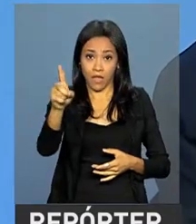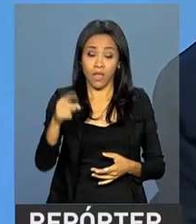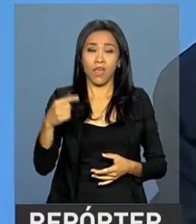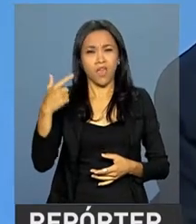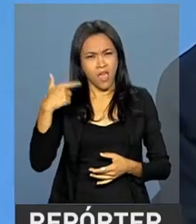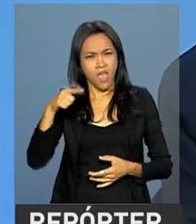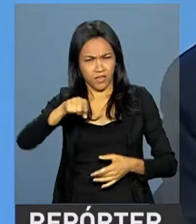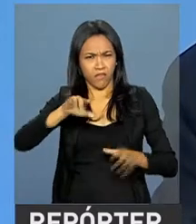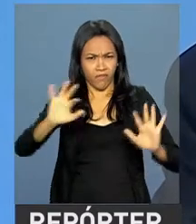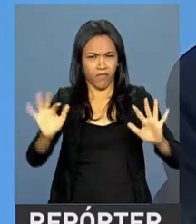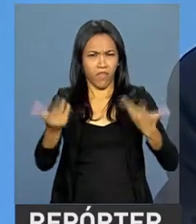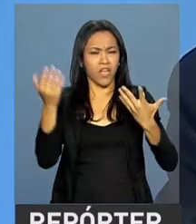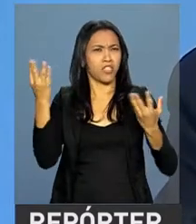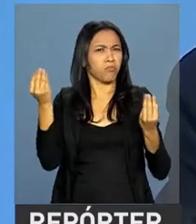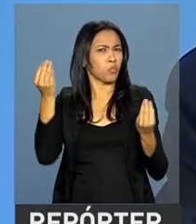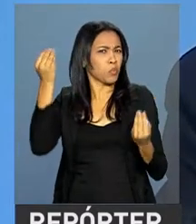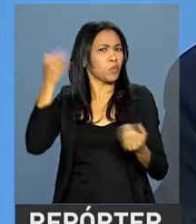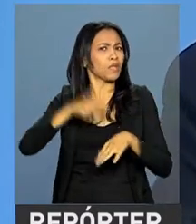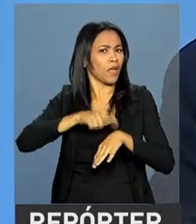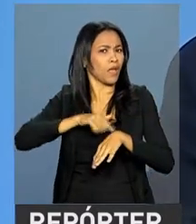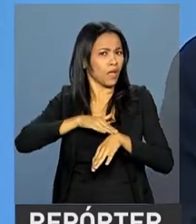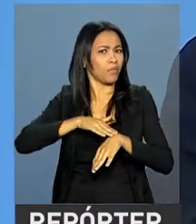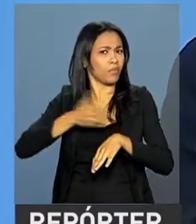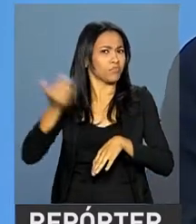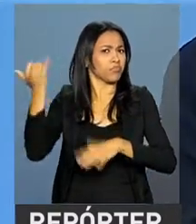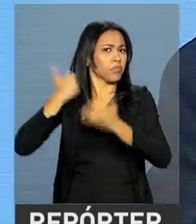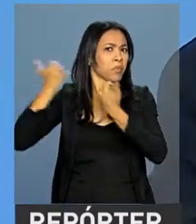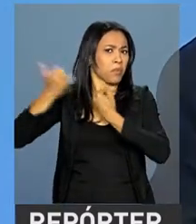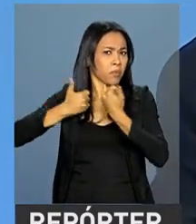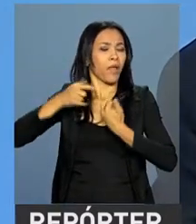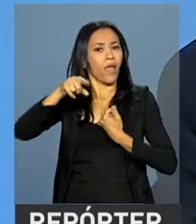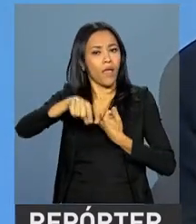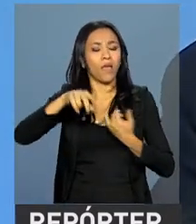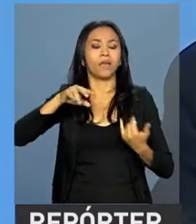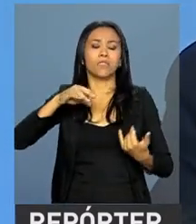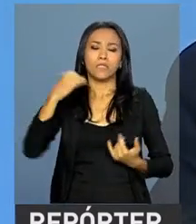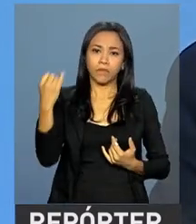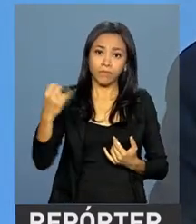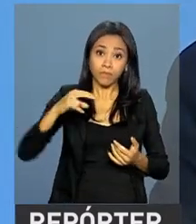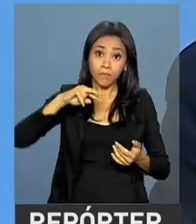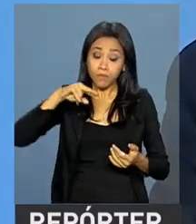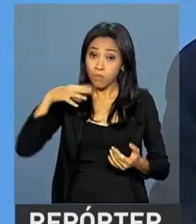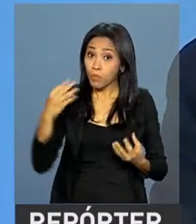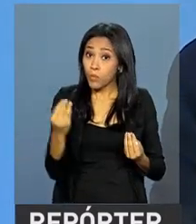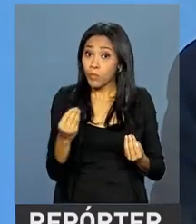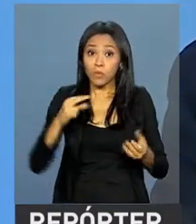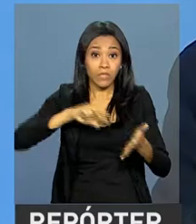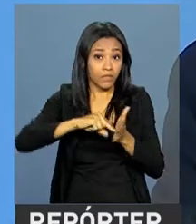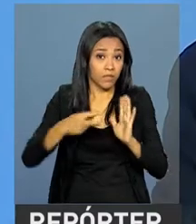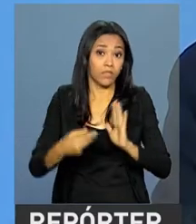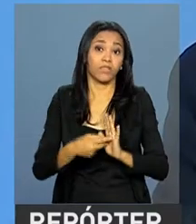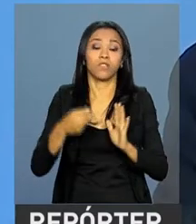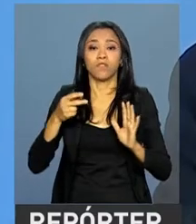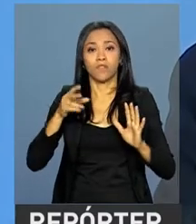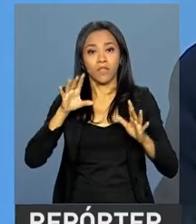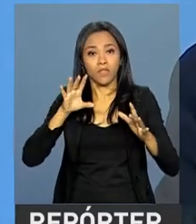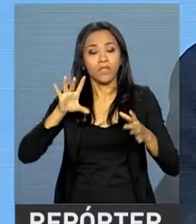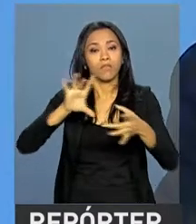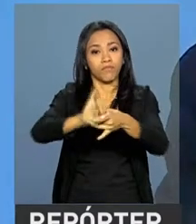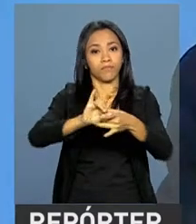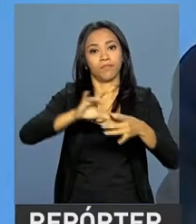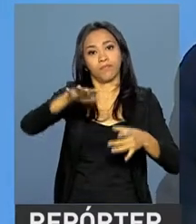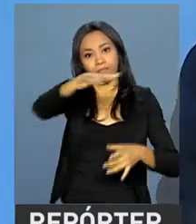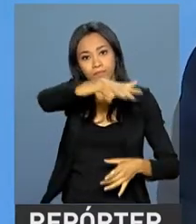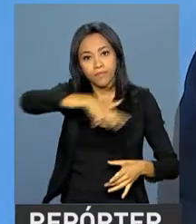muitíssimo tempo, é uma das festas mais significativas da religião católica. Como dizíamos,